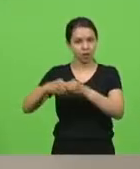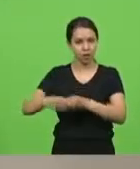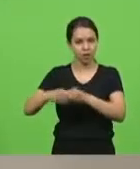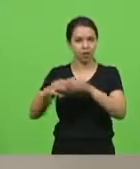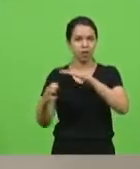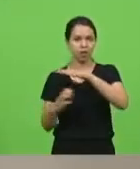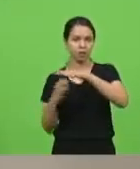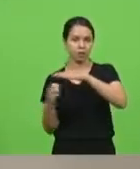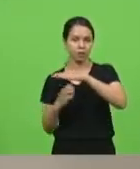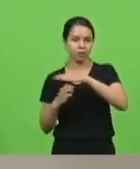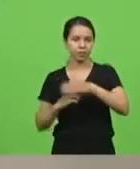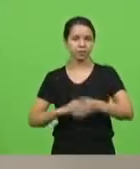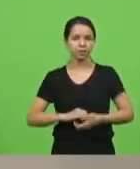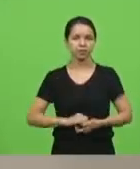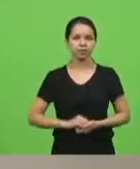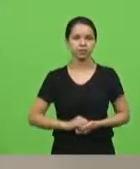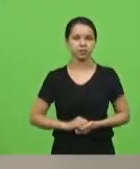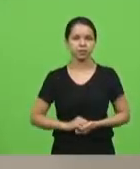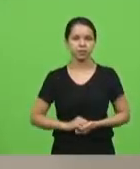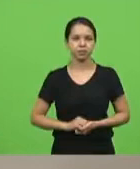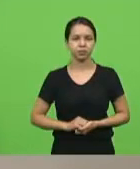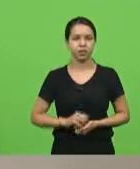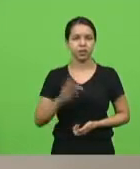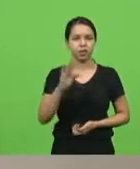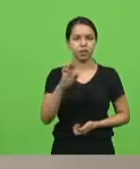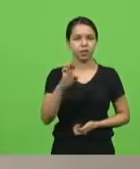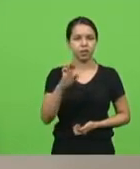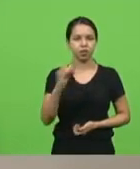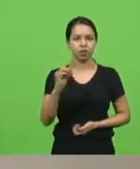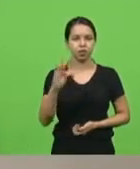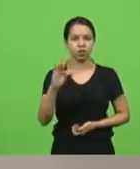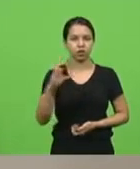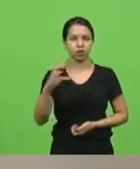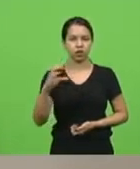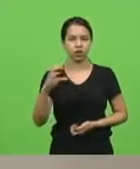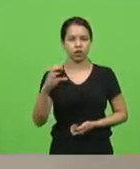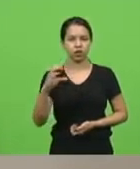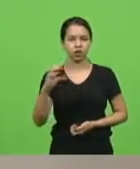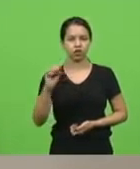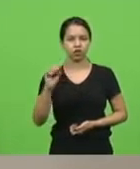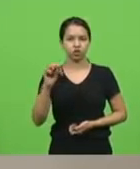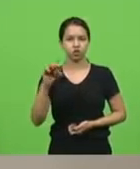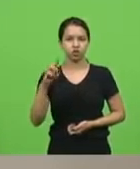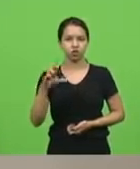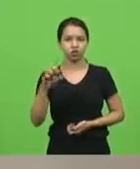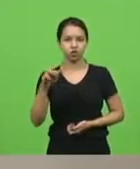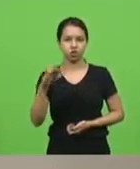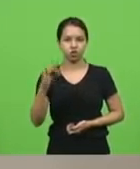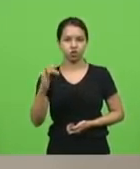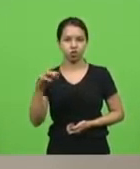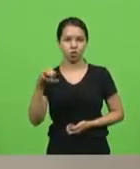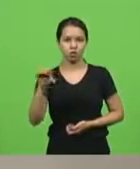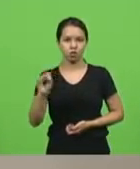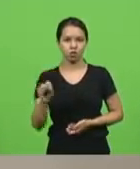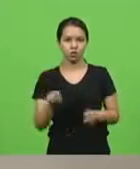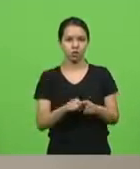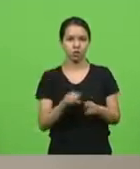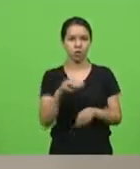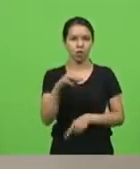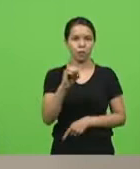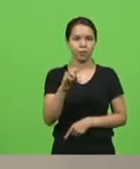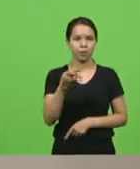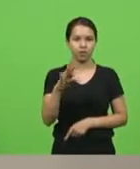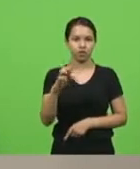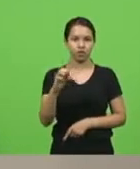Teltec Solution e Movidesc, por terem sido premiadas na nona